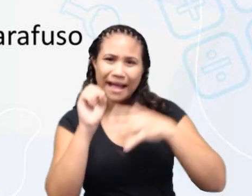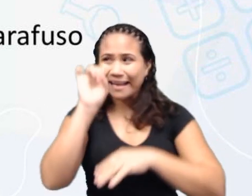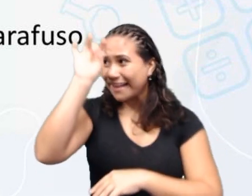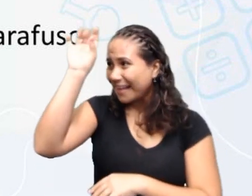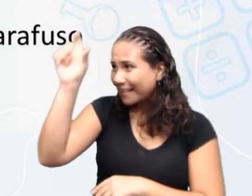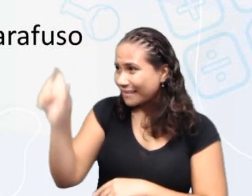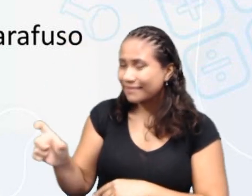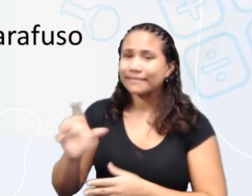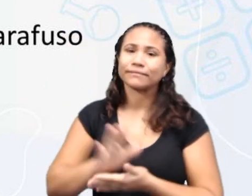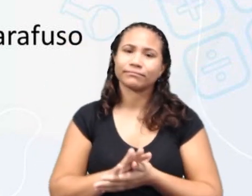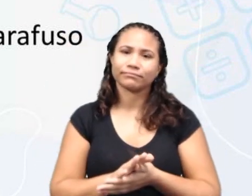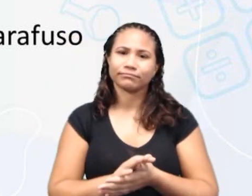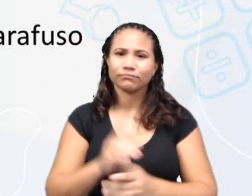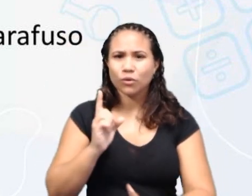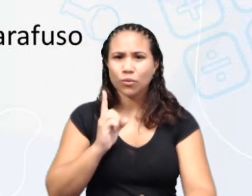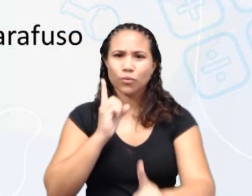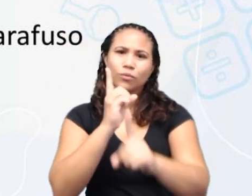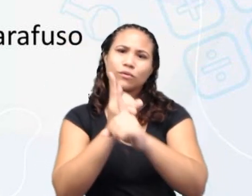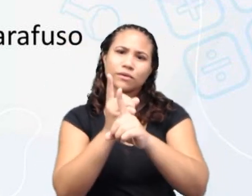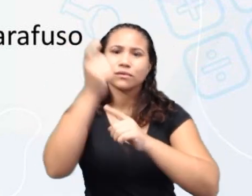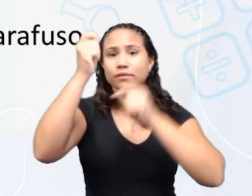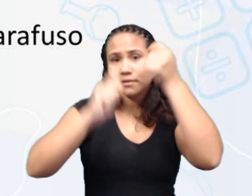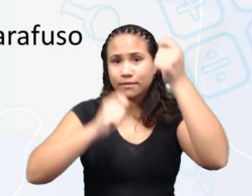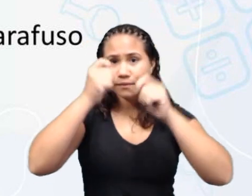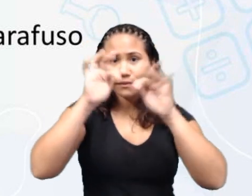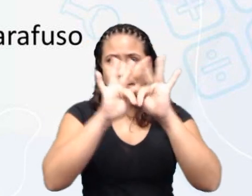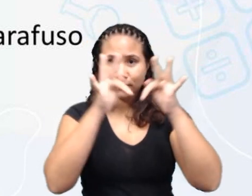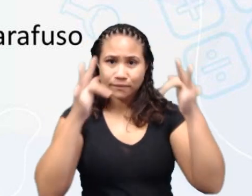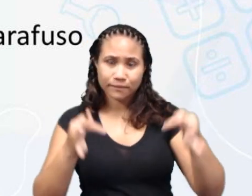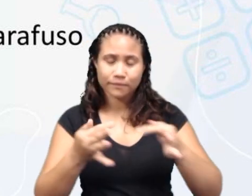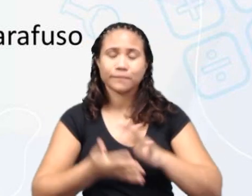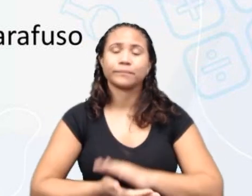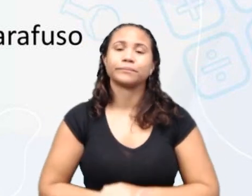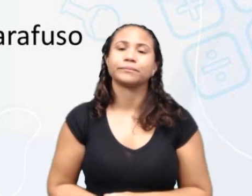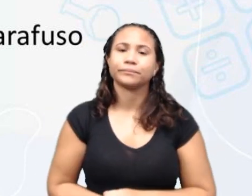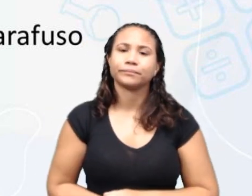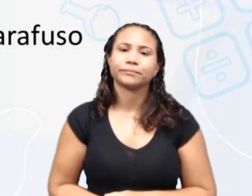princípios encontrados nas Máquinas Simples.